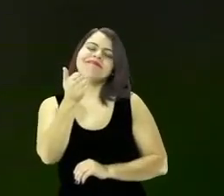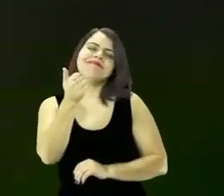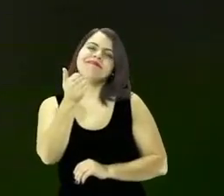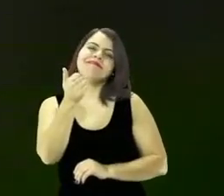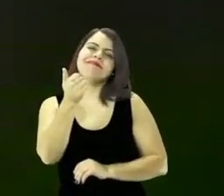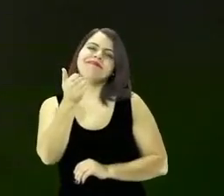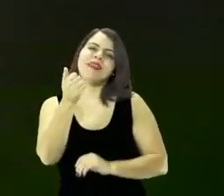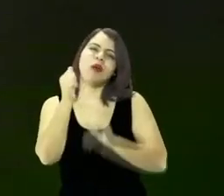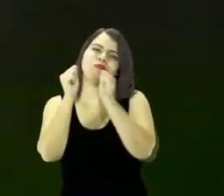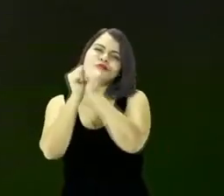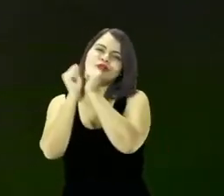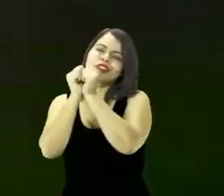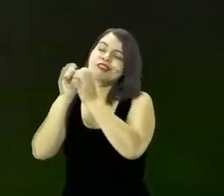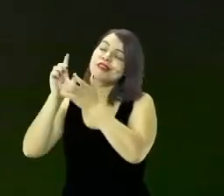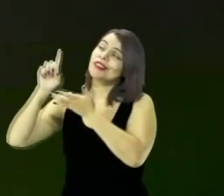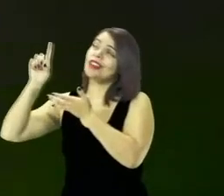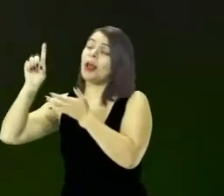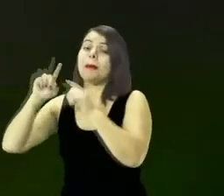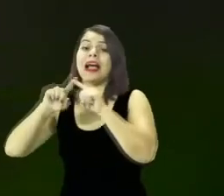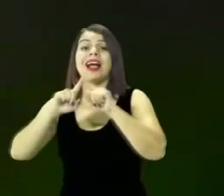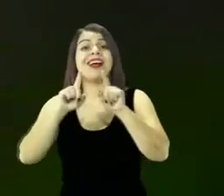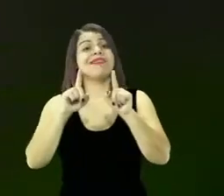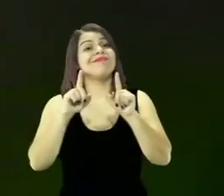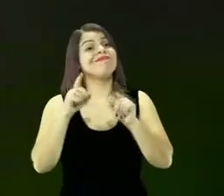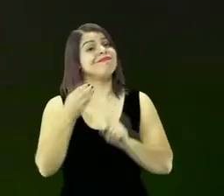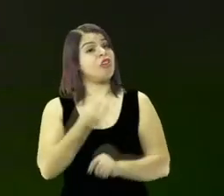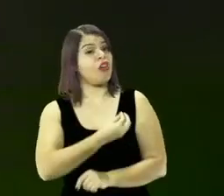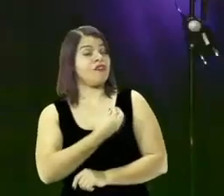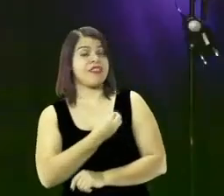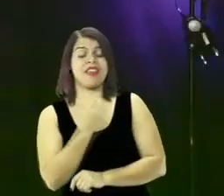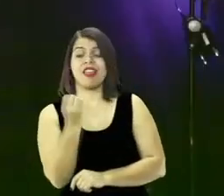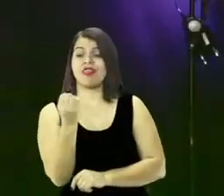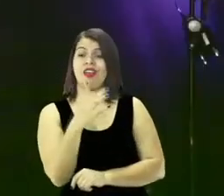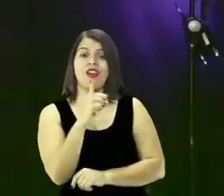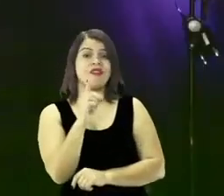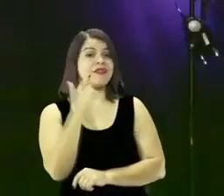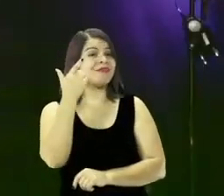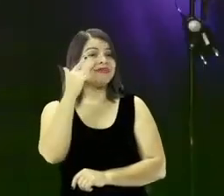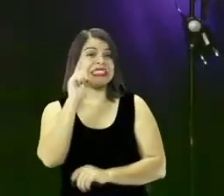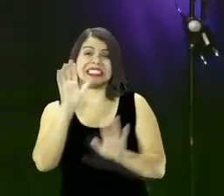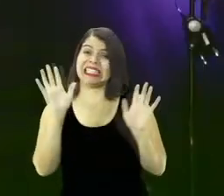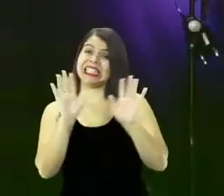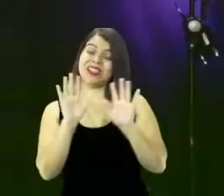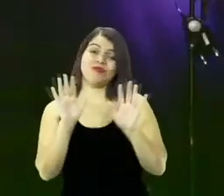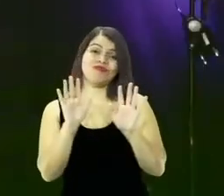comunhão com o Espírito Santo mas se você não nasceu de novo se você não nasceu de novo